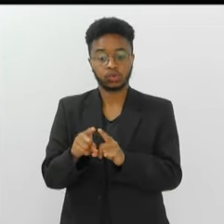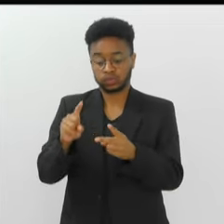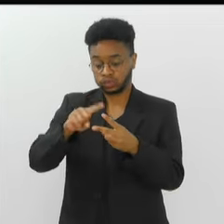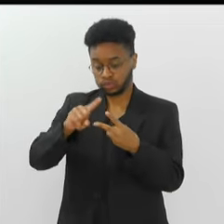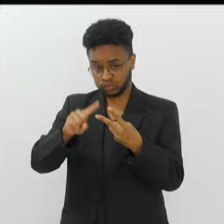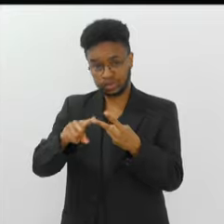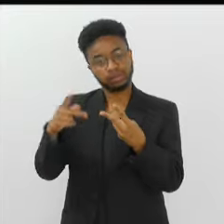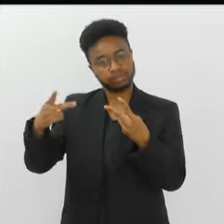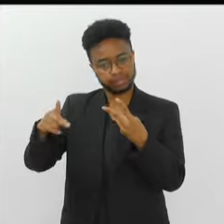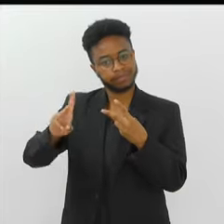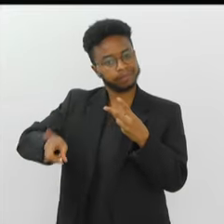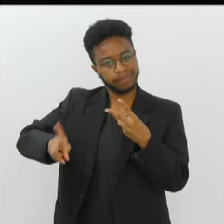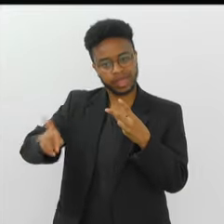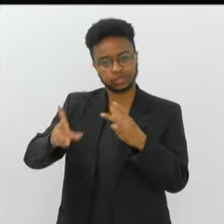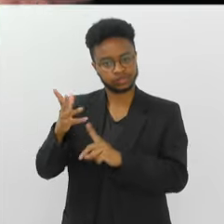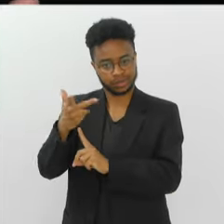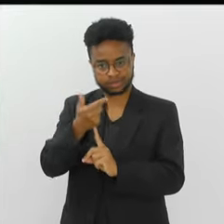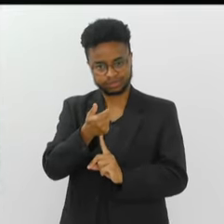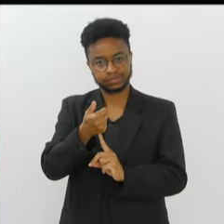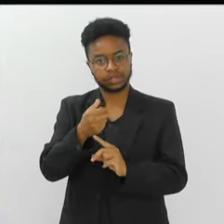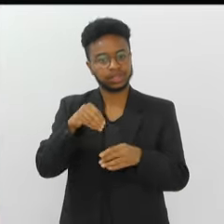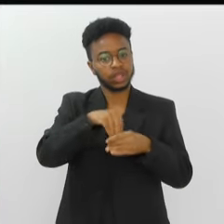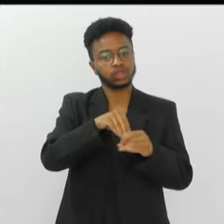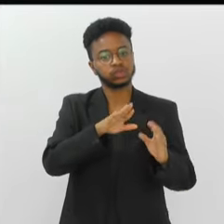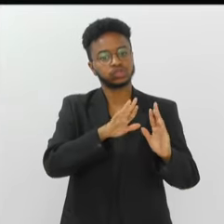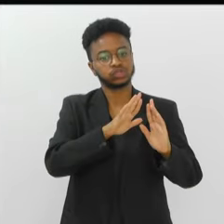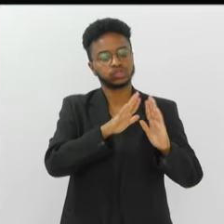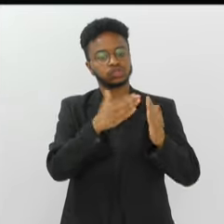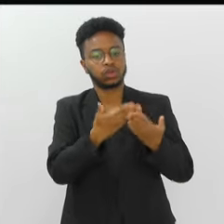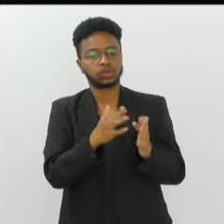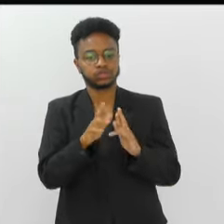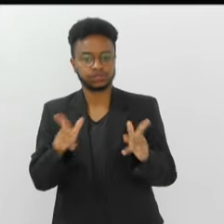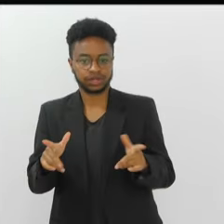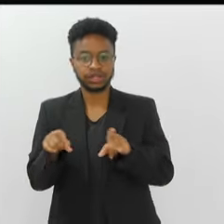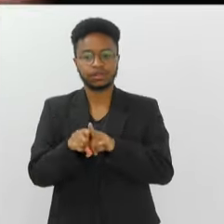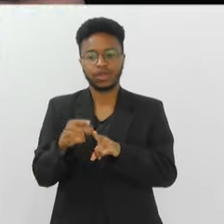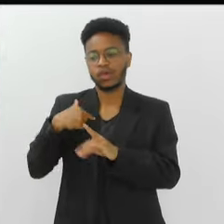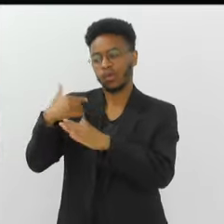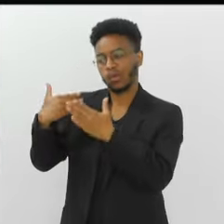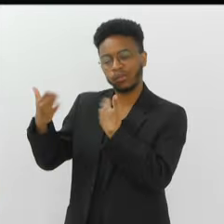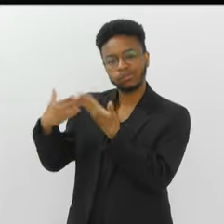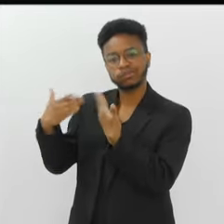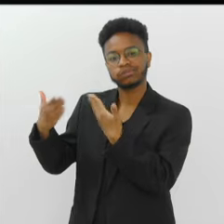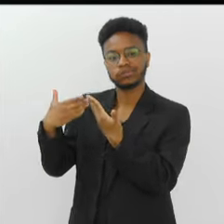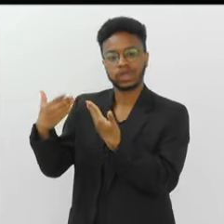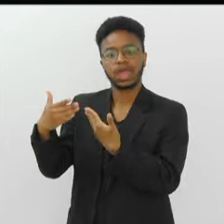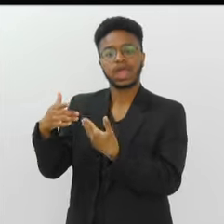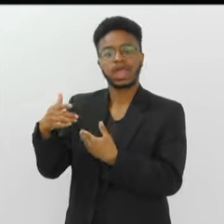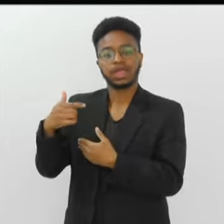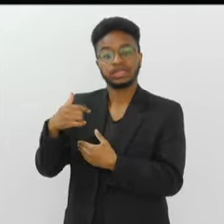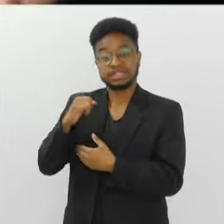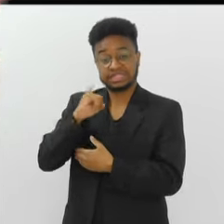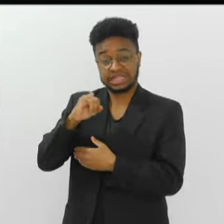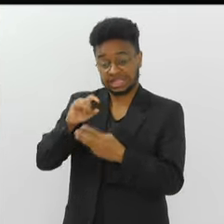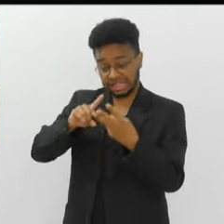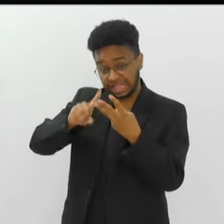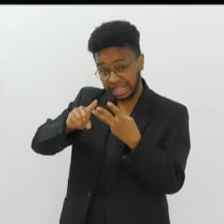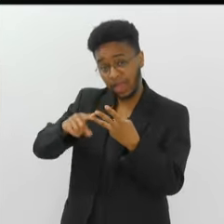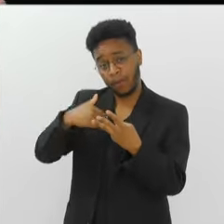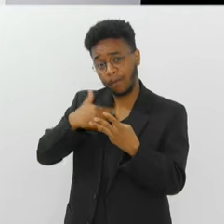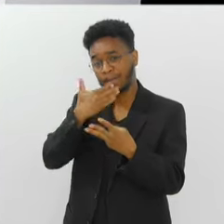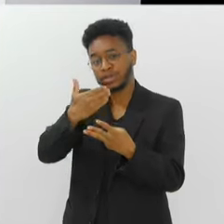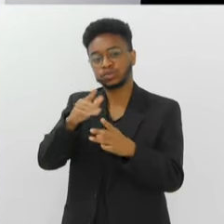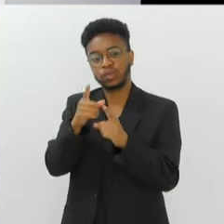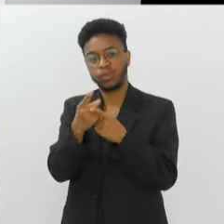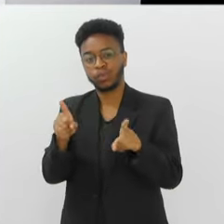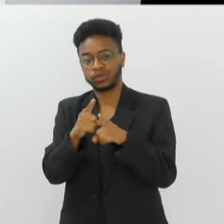reedições são ambas do Raul Diniz em escolas diferentes em São Paulo. Olha que bonito. Inclusive, eu falei para ele pelo Skype, que mais uma eu peço música no Fantástico.